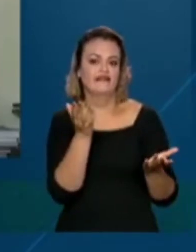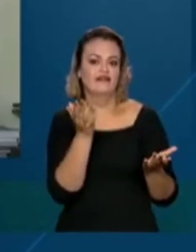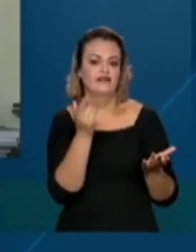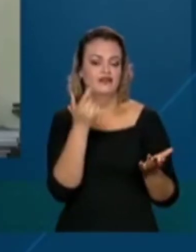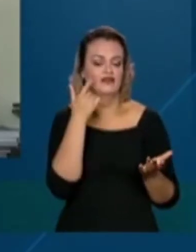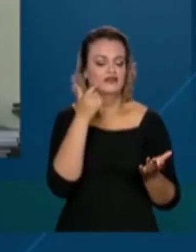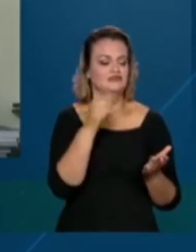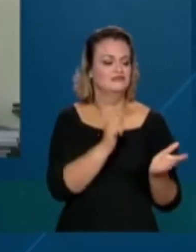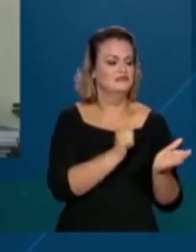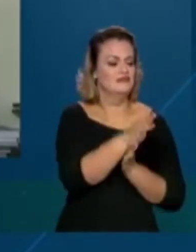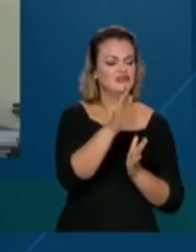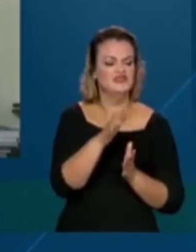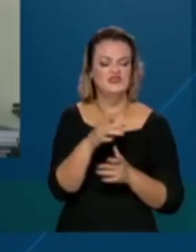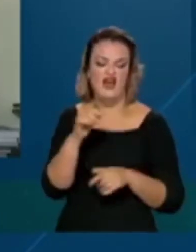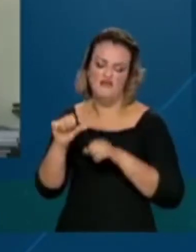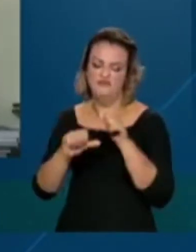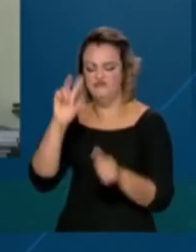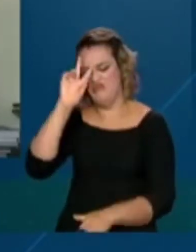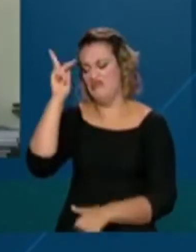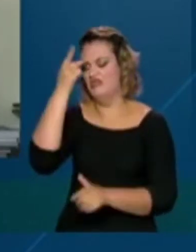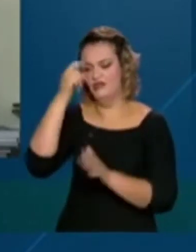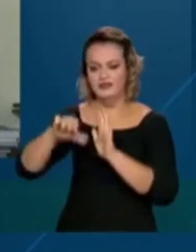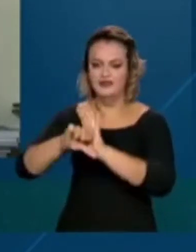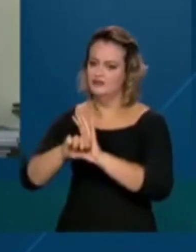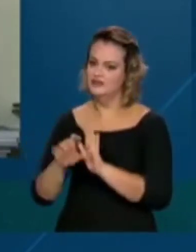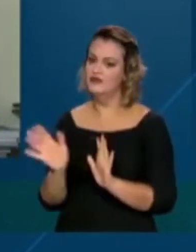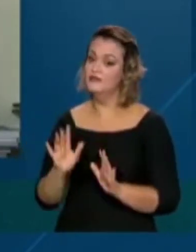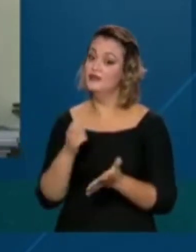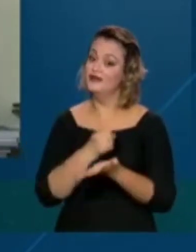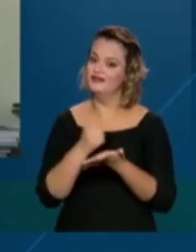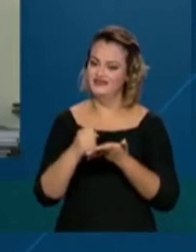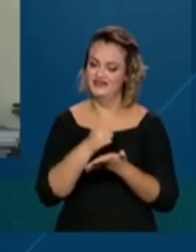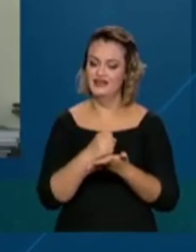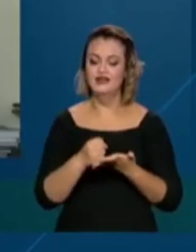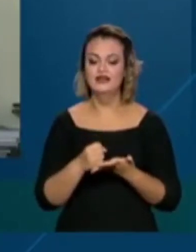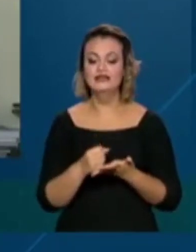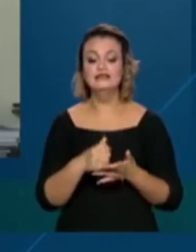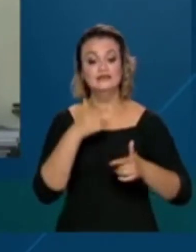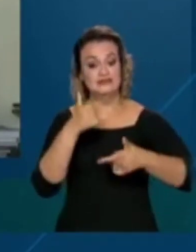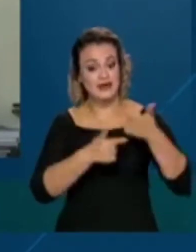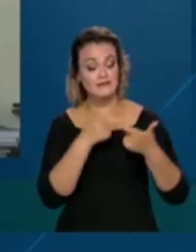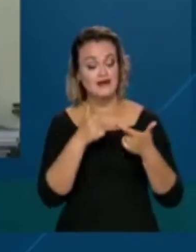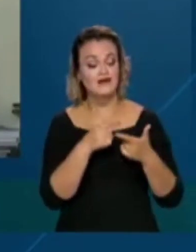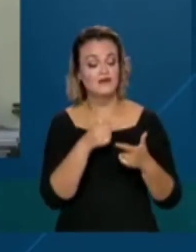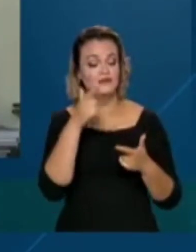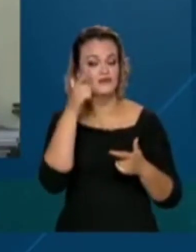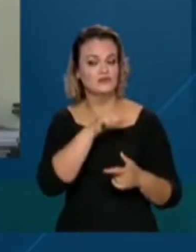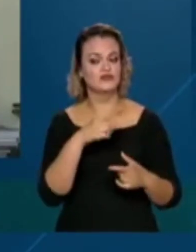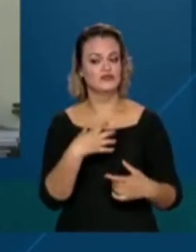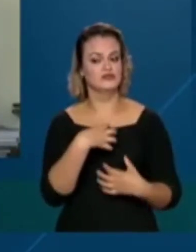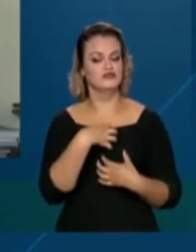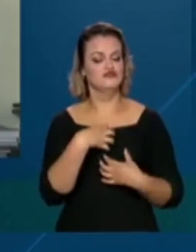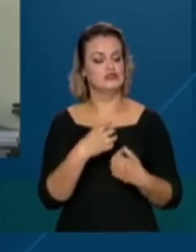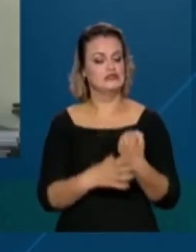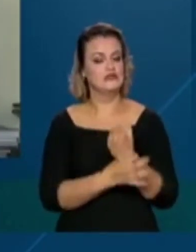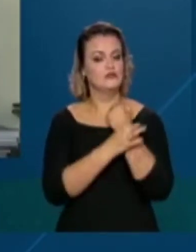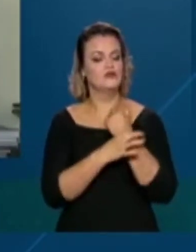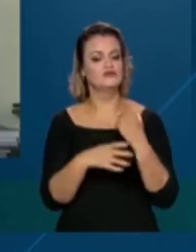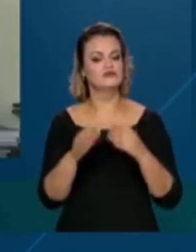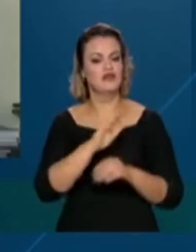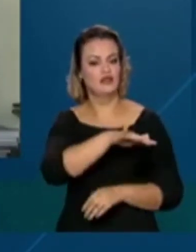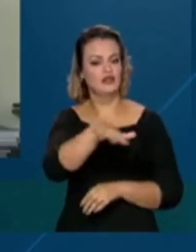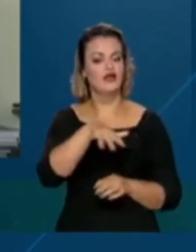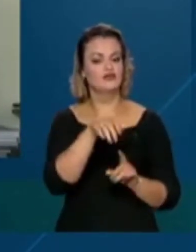criminalidade. Então, trabalho e renda é a garantia de mais segurança social,